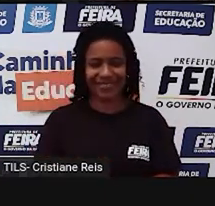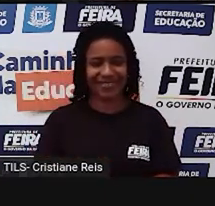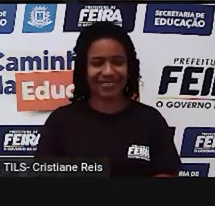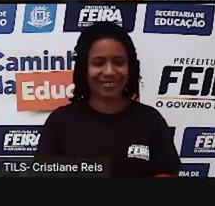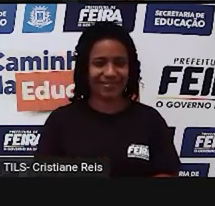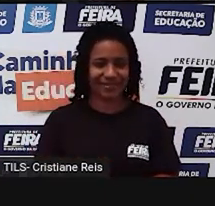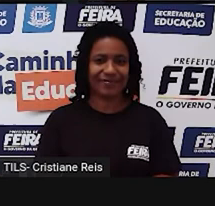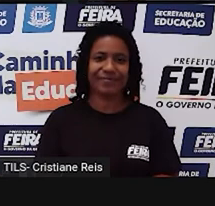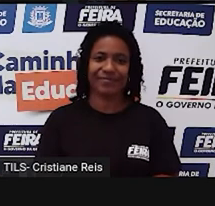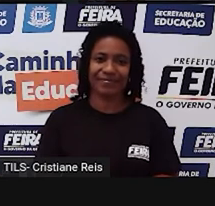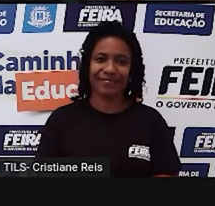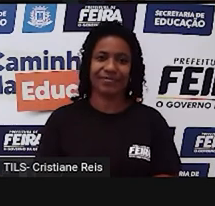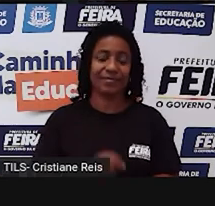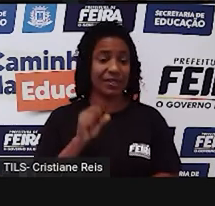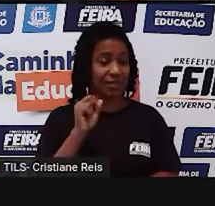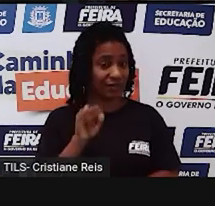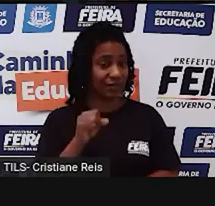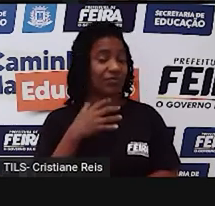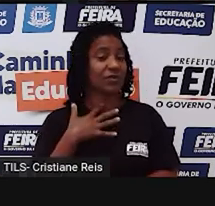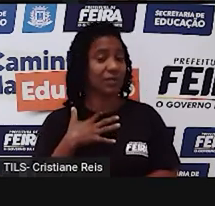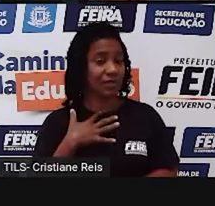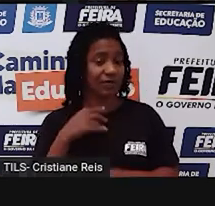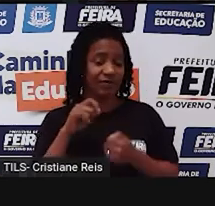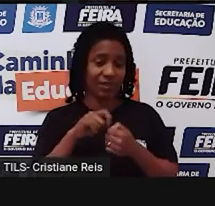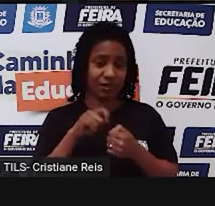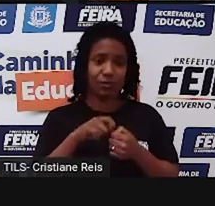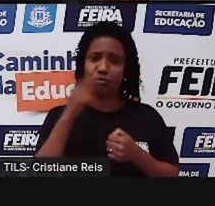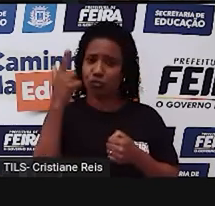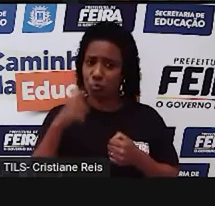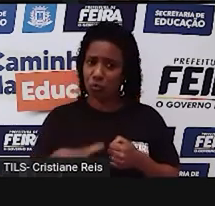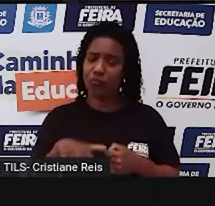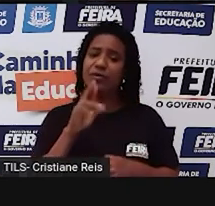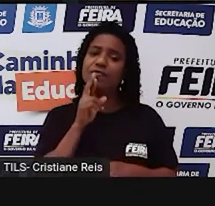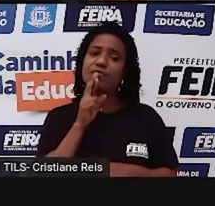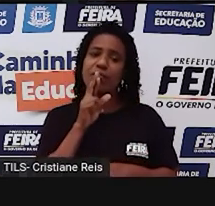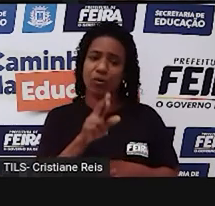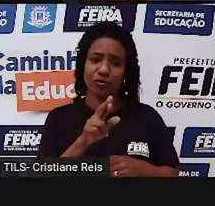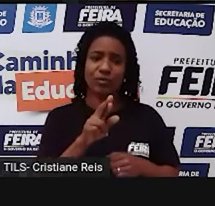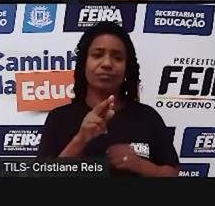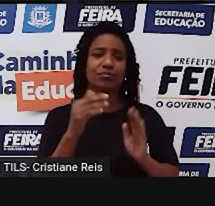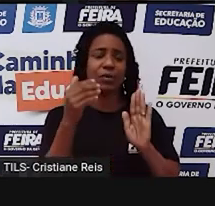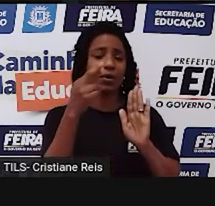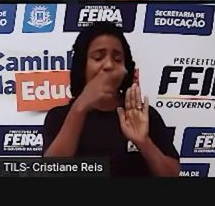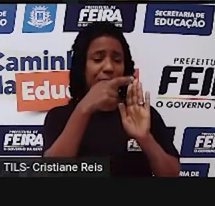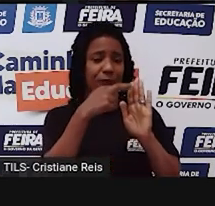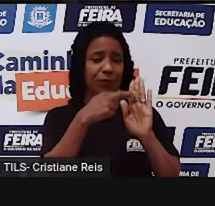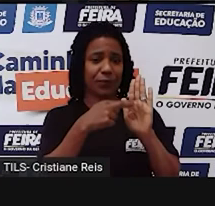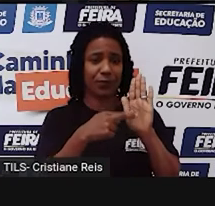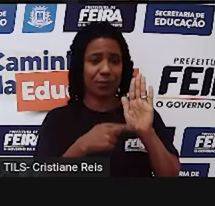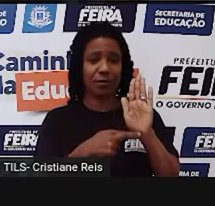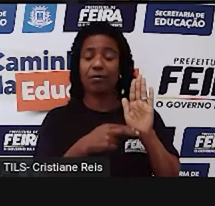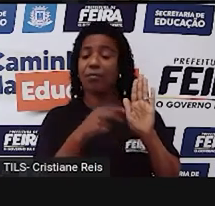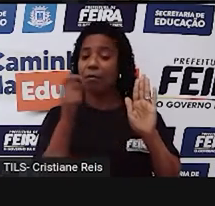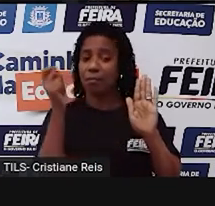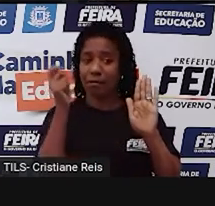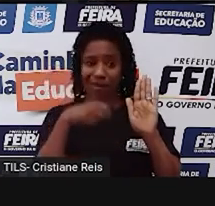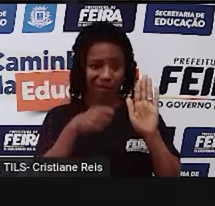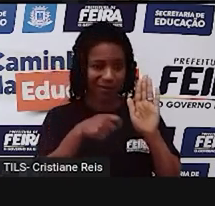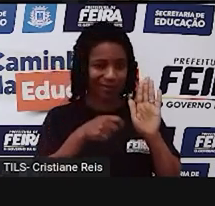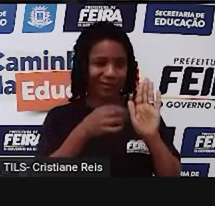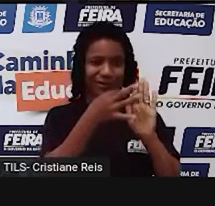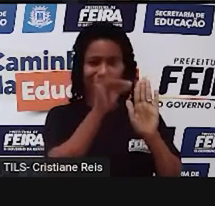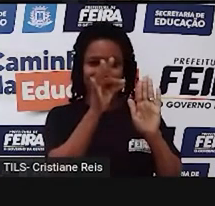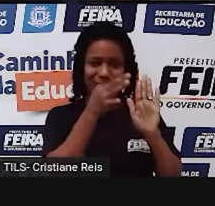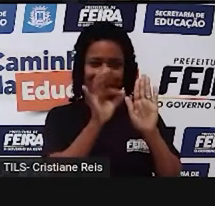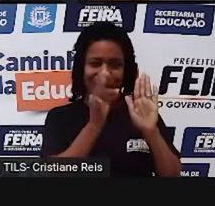Se vocês quiserem retomar, né, para ver todas as respostas, basta clicar aqui, que o aplicativo vai mostrar